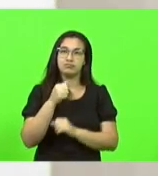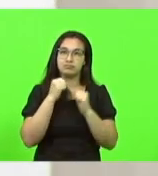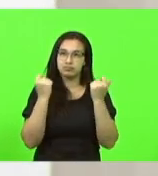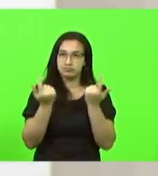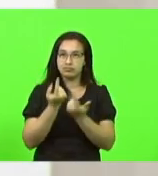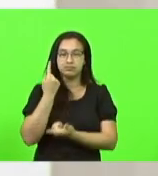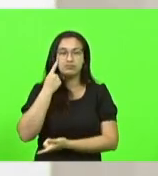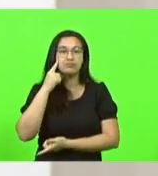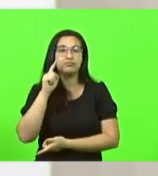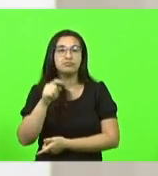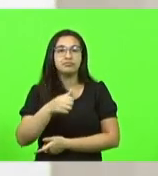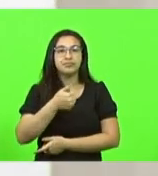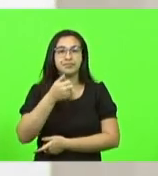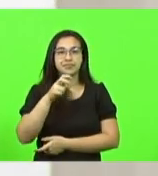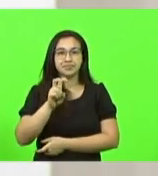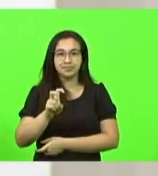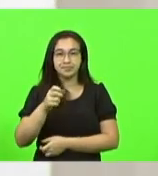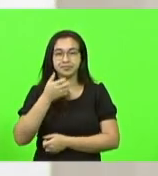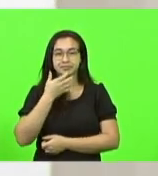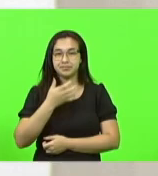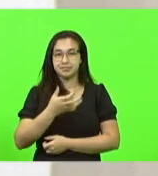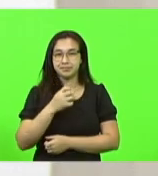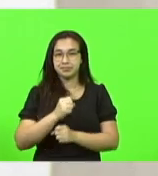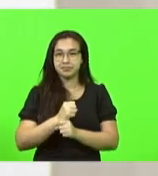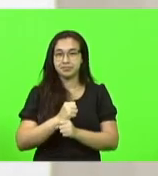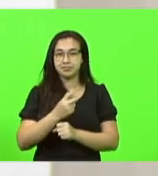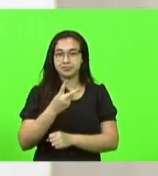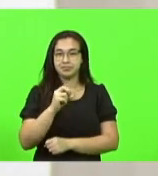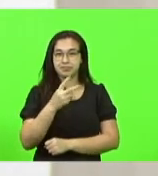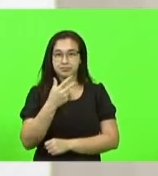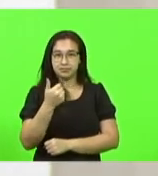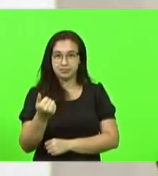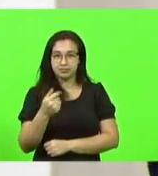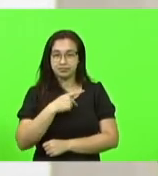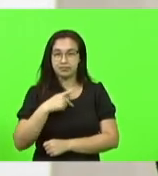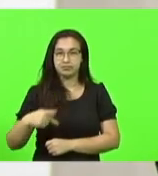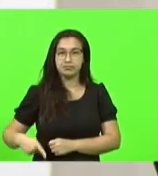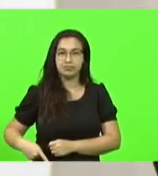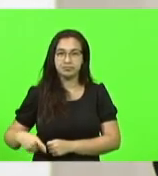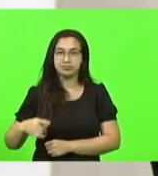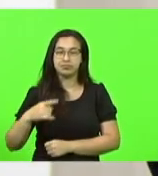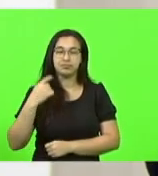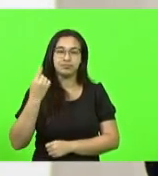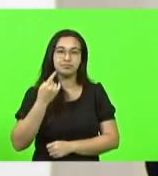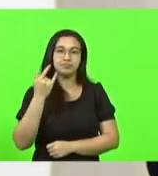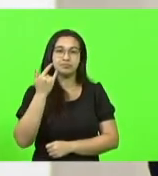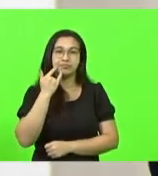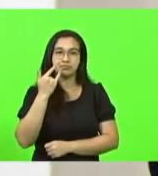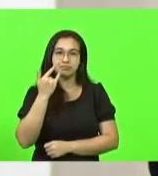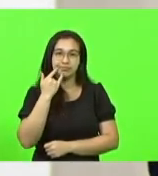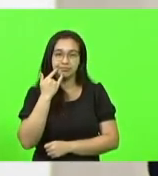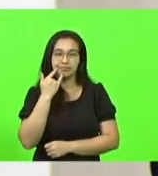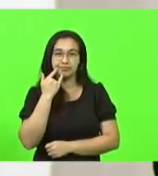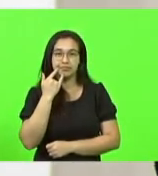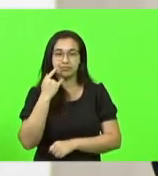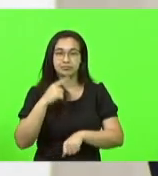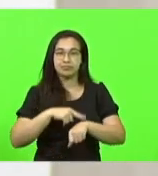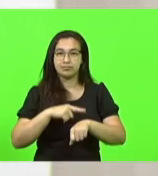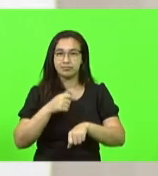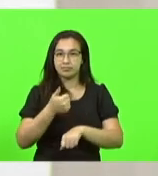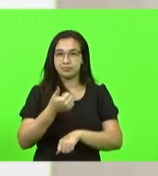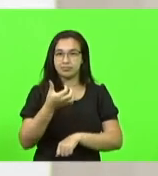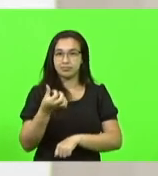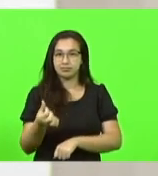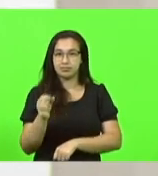realizada em 15 de dezembro de 2021, sob a presidência do deputado Mauro de Nadal, às 16 horas